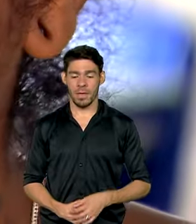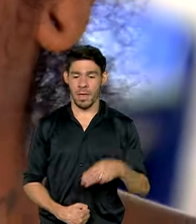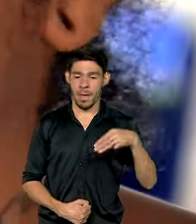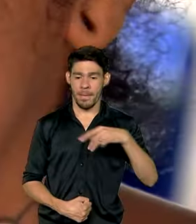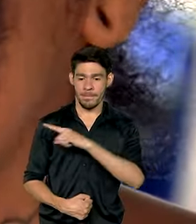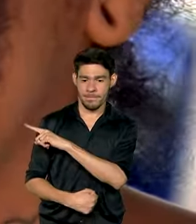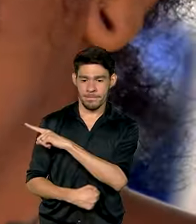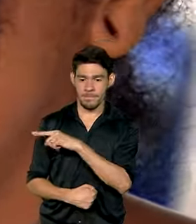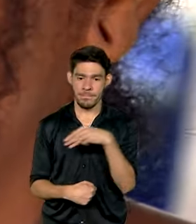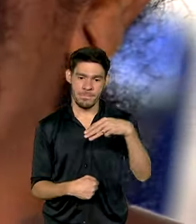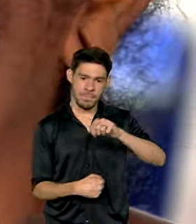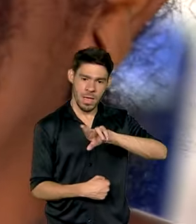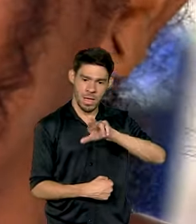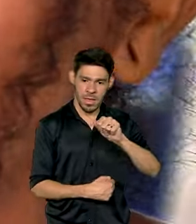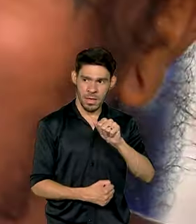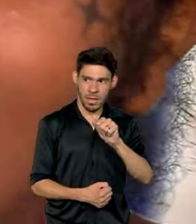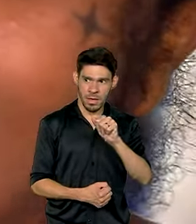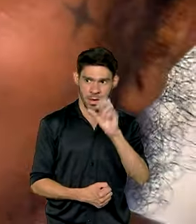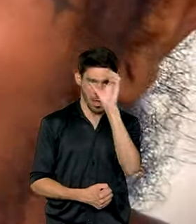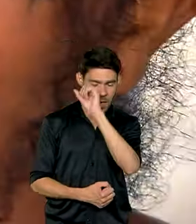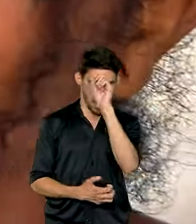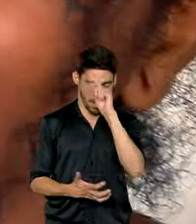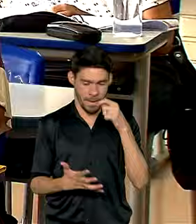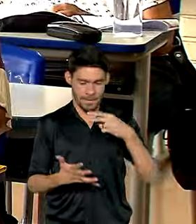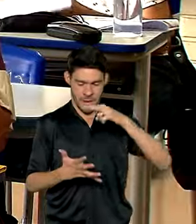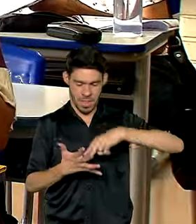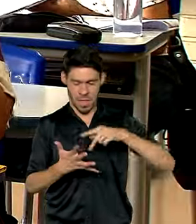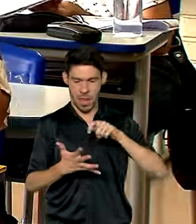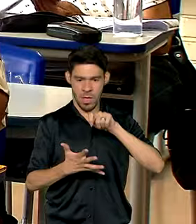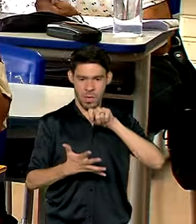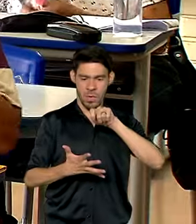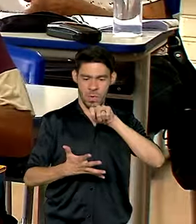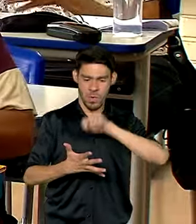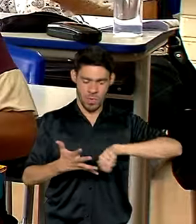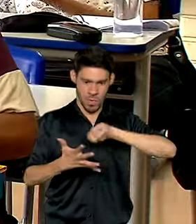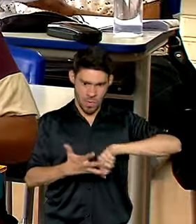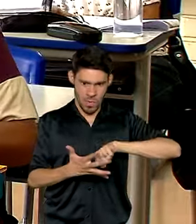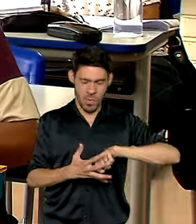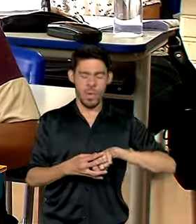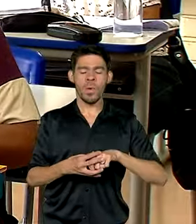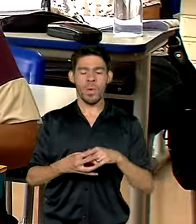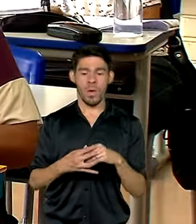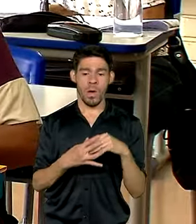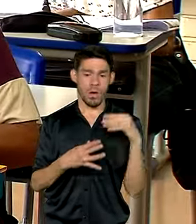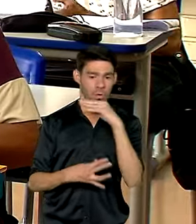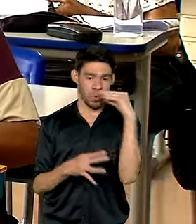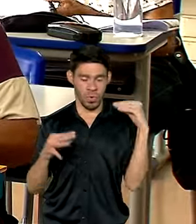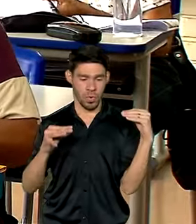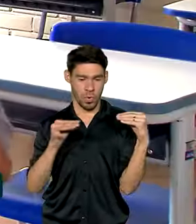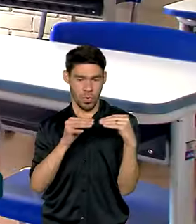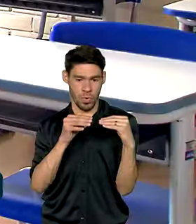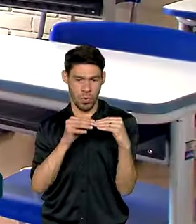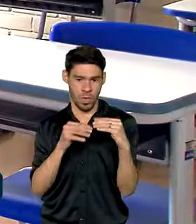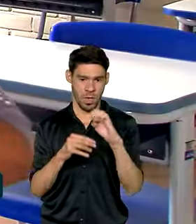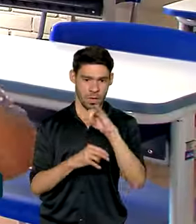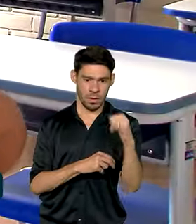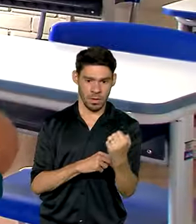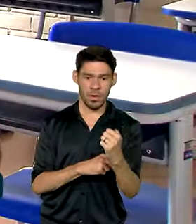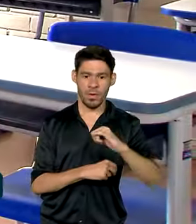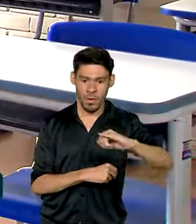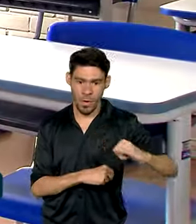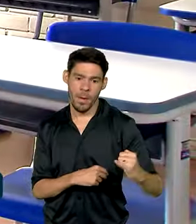Maria Augusta só aprendeu a ler e a escrever adulta. O EJA, Educação para Jovens e Adultos, foi a